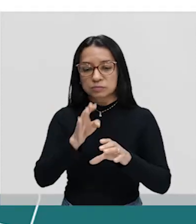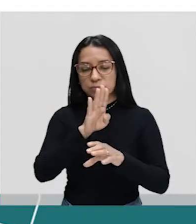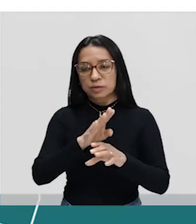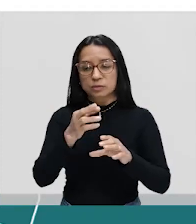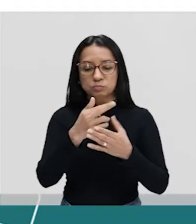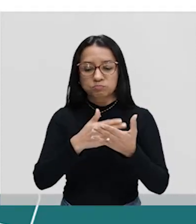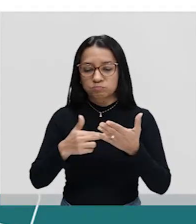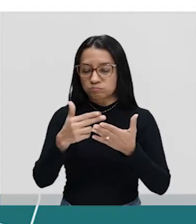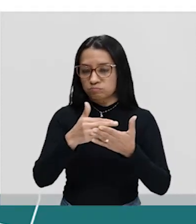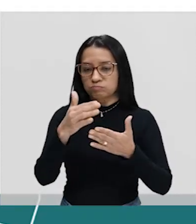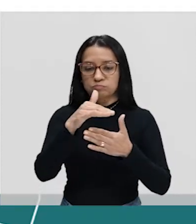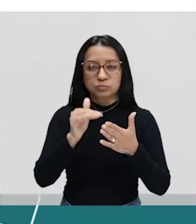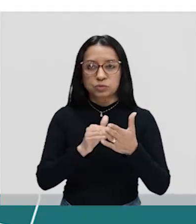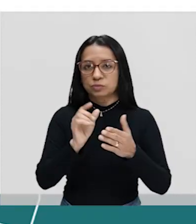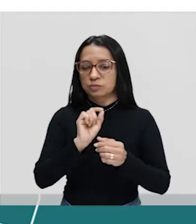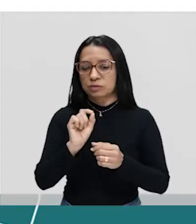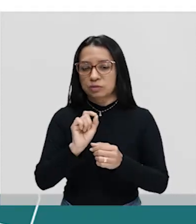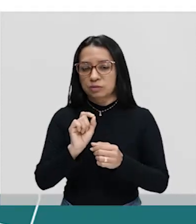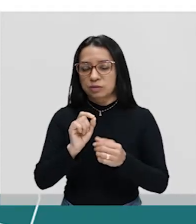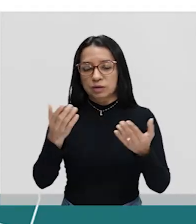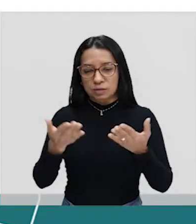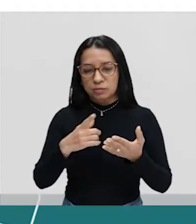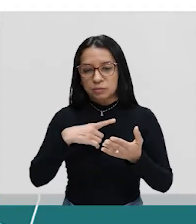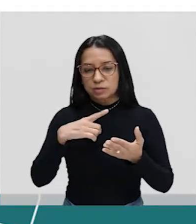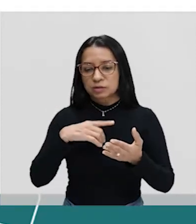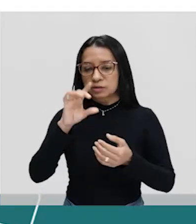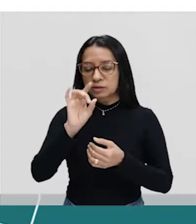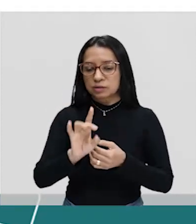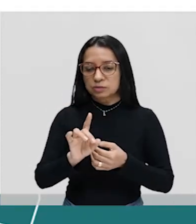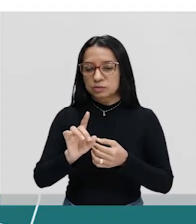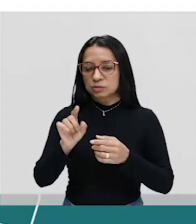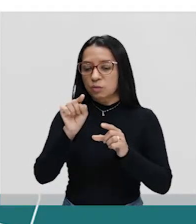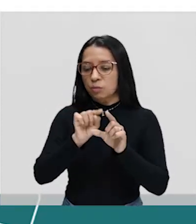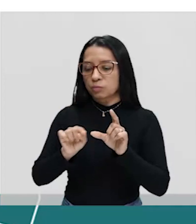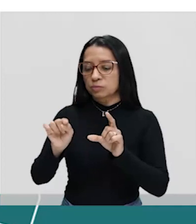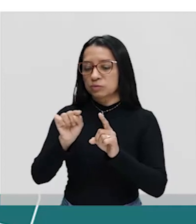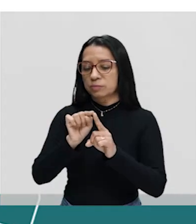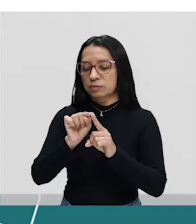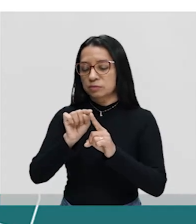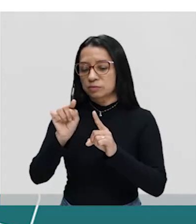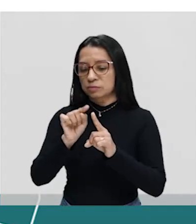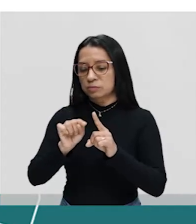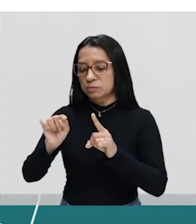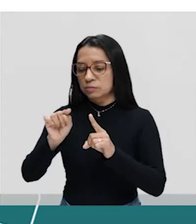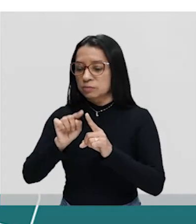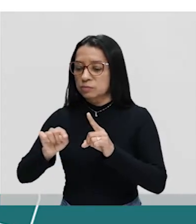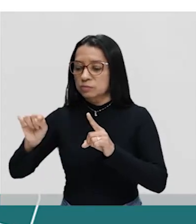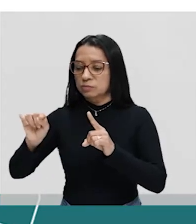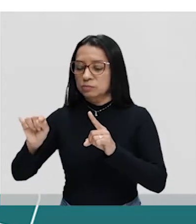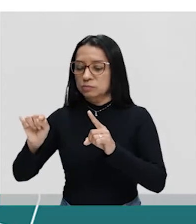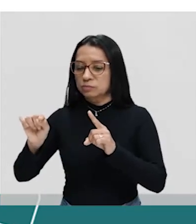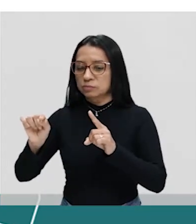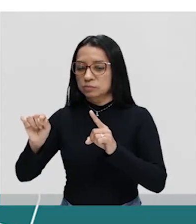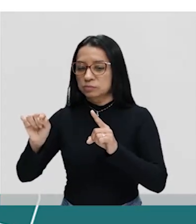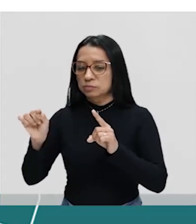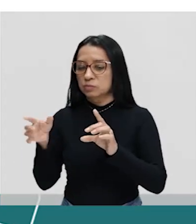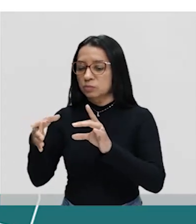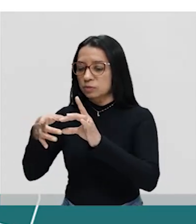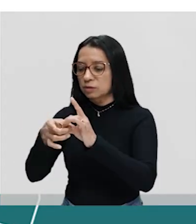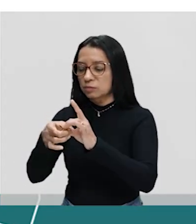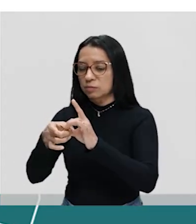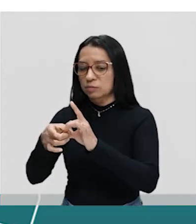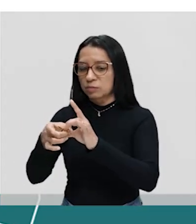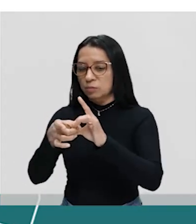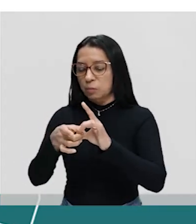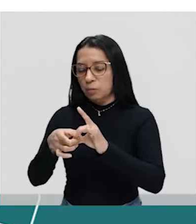e o conjunto C totalmente pintado, não. Agora, eu vou ter somente esses espaços, ó. Aquele que é comum aos três, aquele que